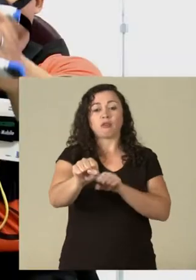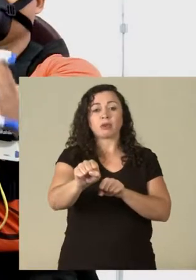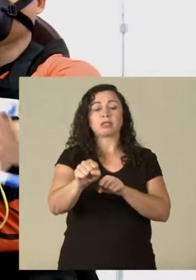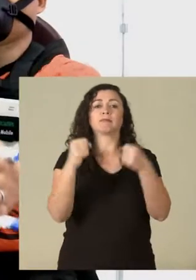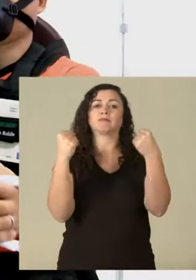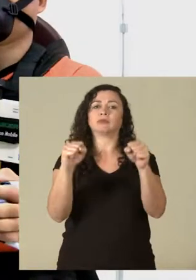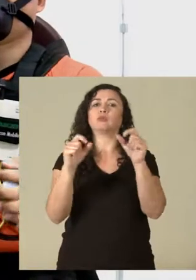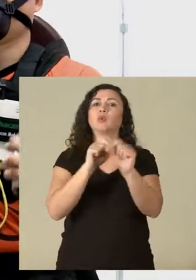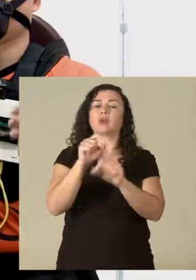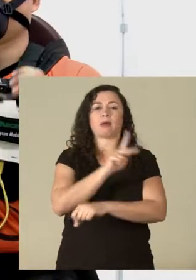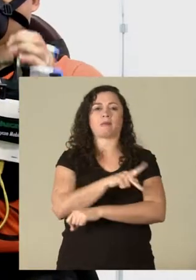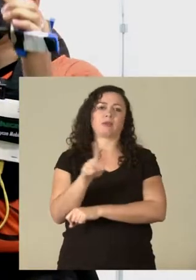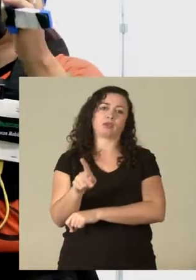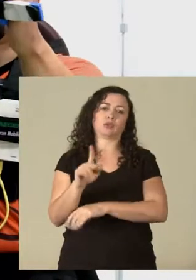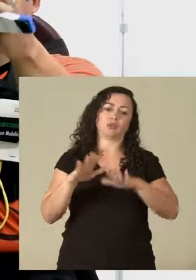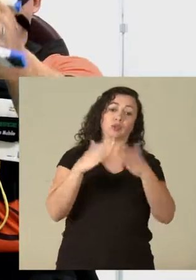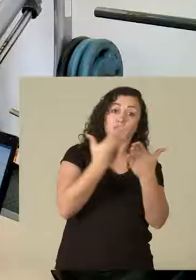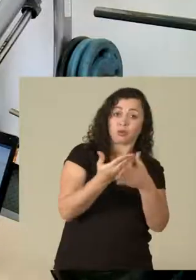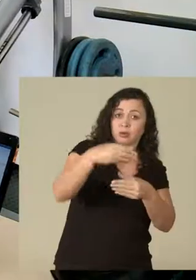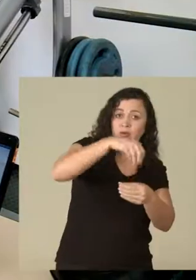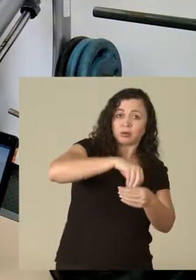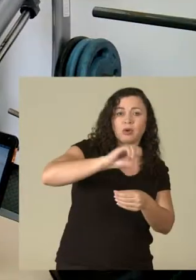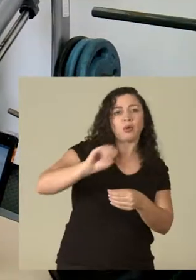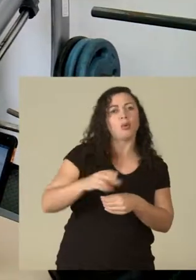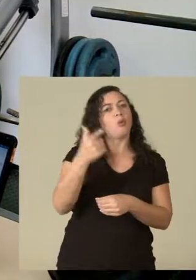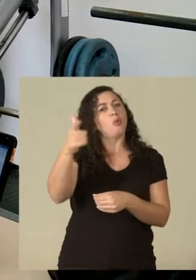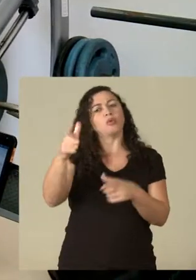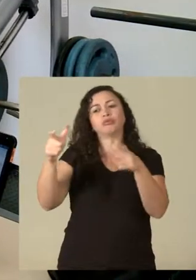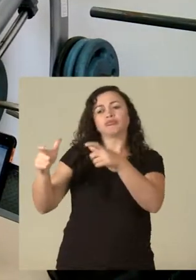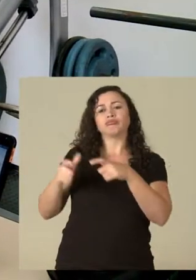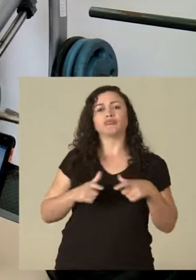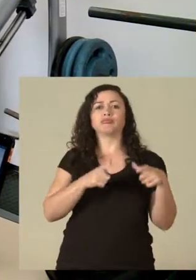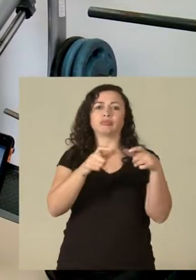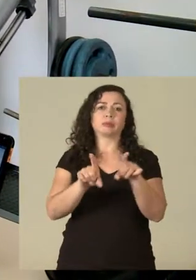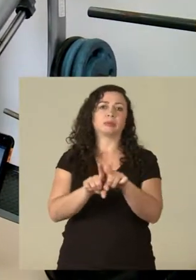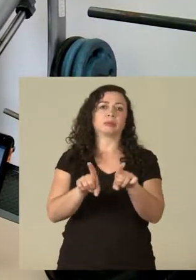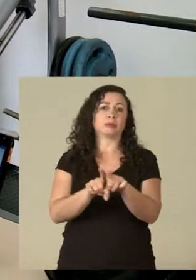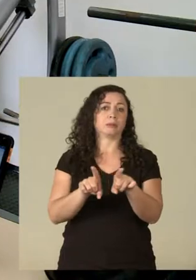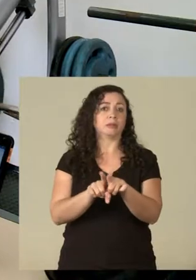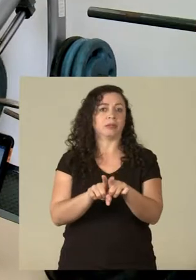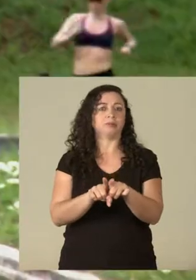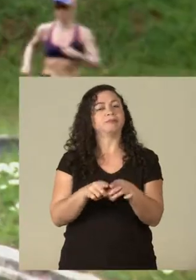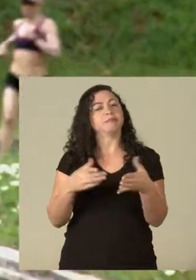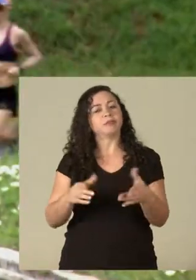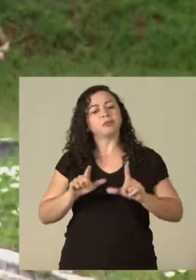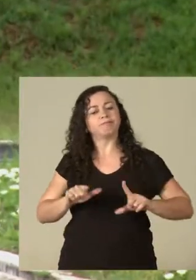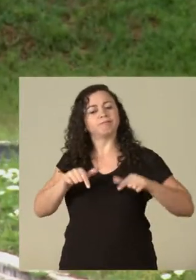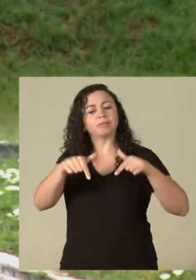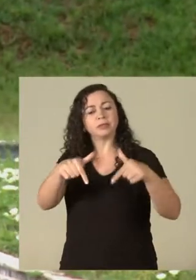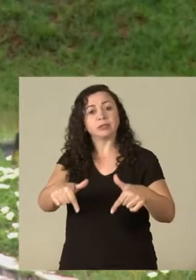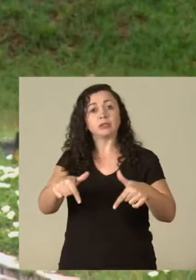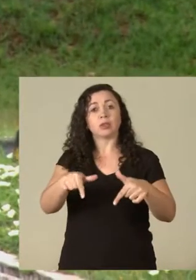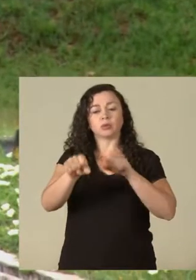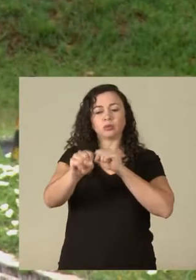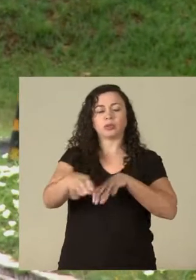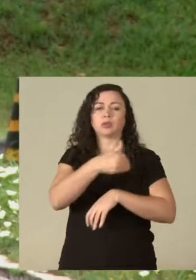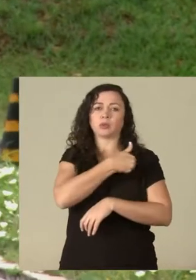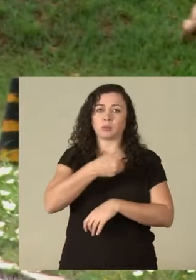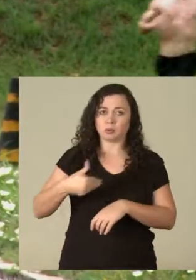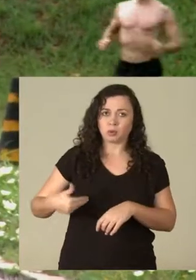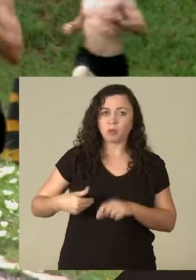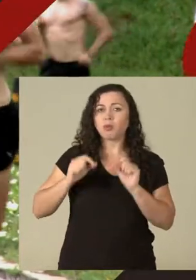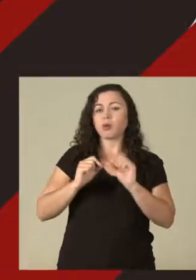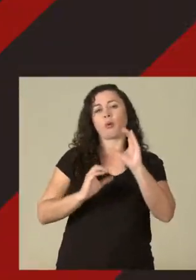seja para trabalhar dentro da escola, seja para trabalhar em outras áreas. Então essa atuação no ensino público vai se dar mediante